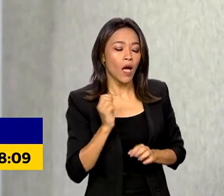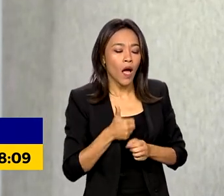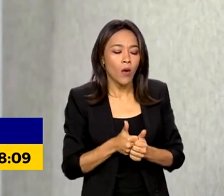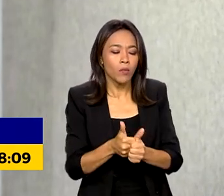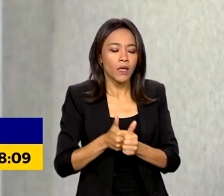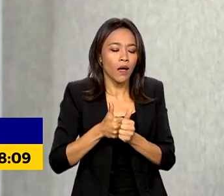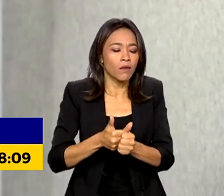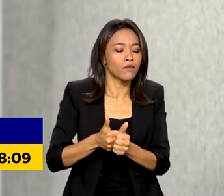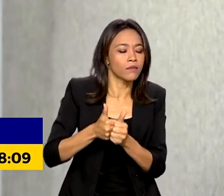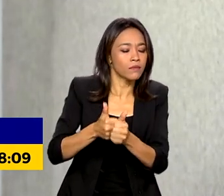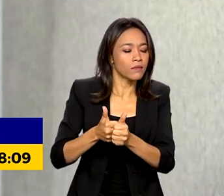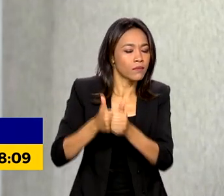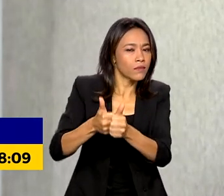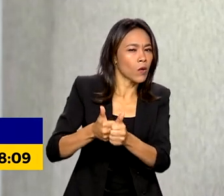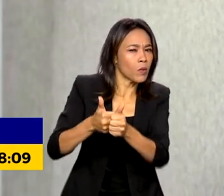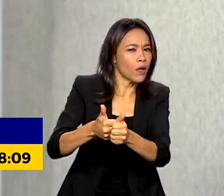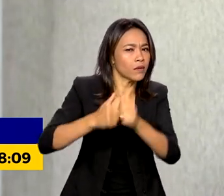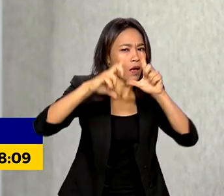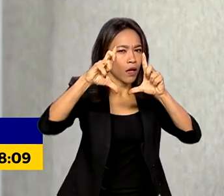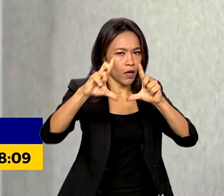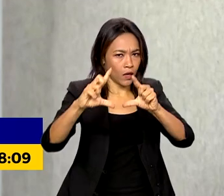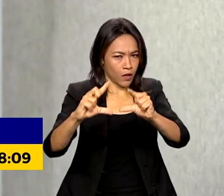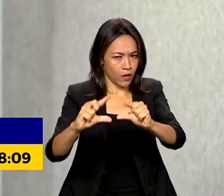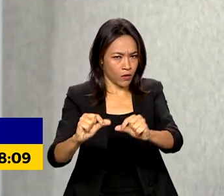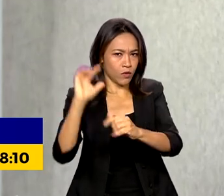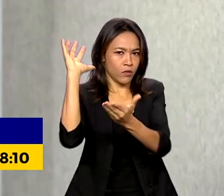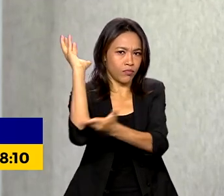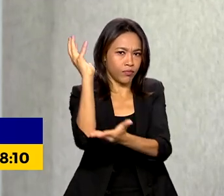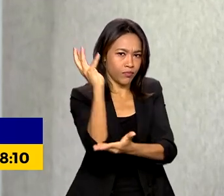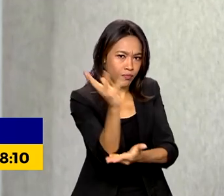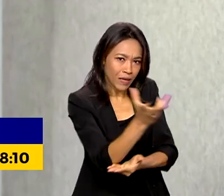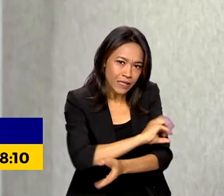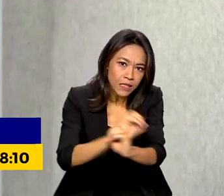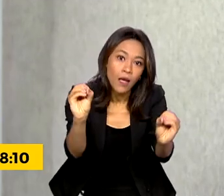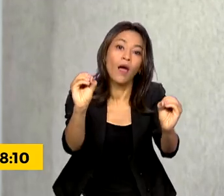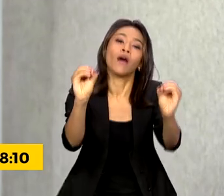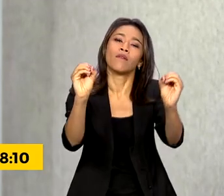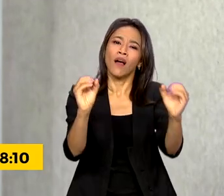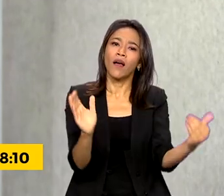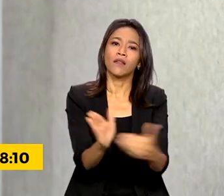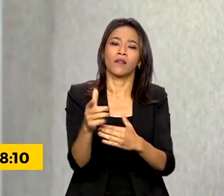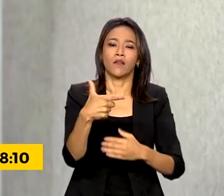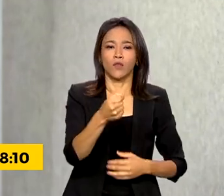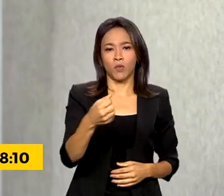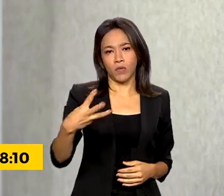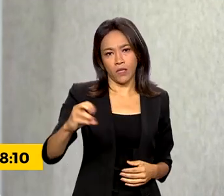essa redução que se espera e a gente chegar finalmente ao desmatamento zero até 2030, que é a meta do governo.